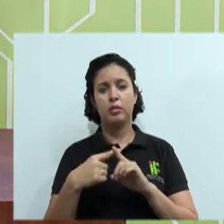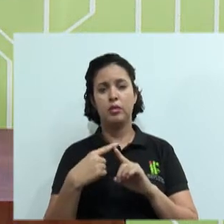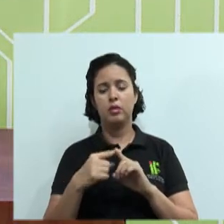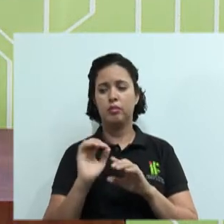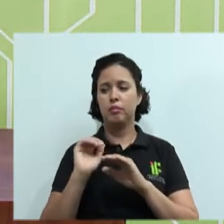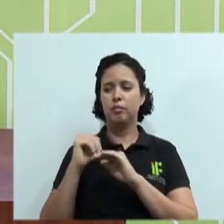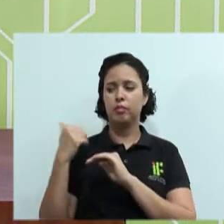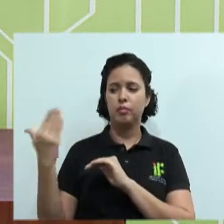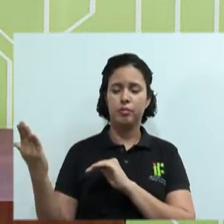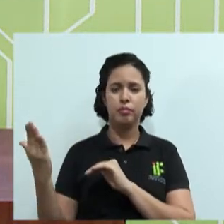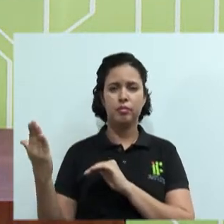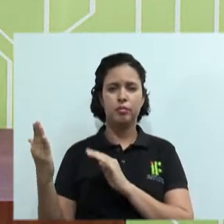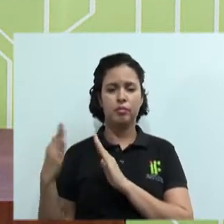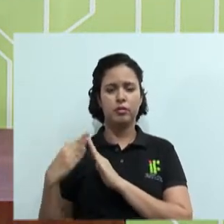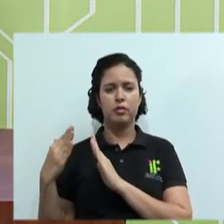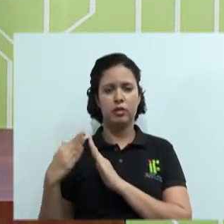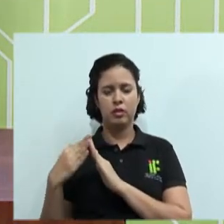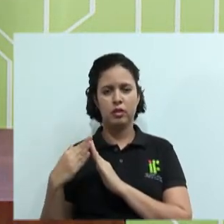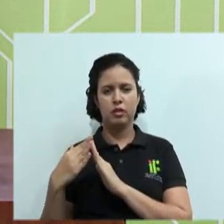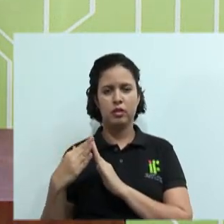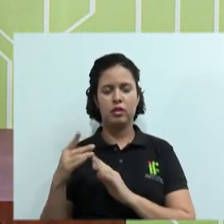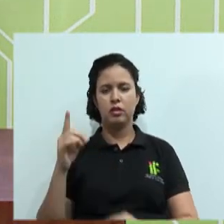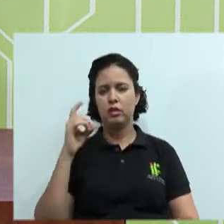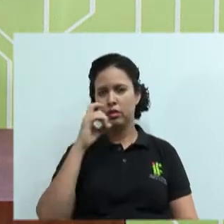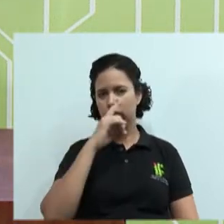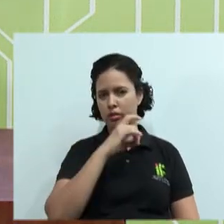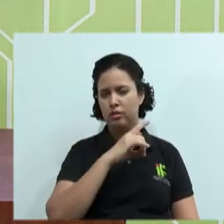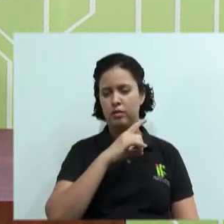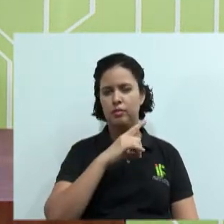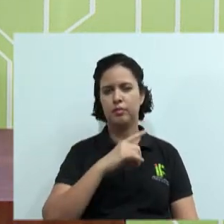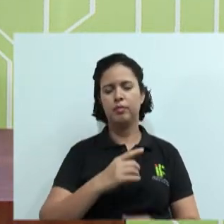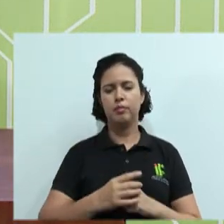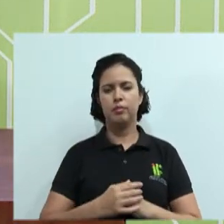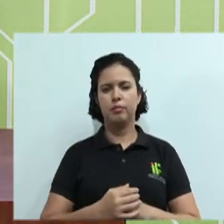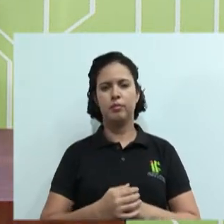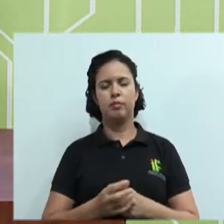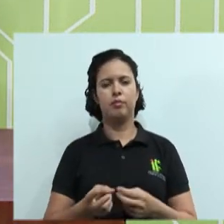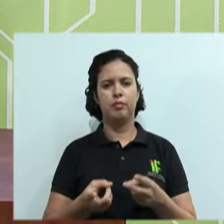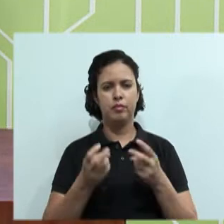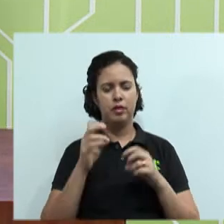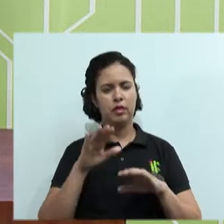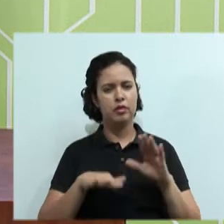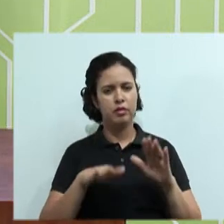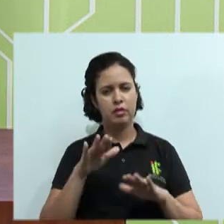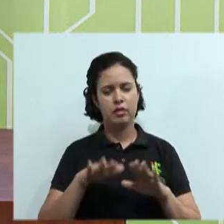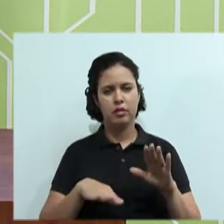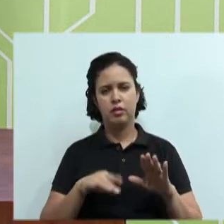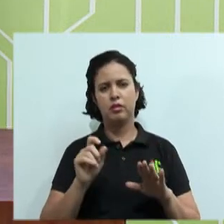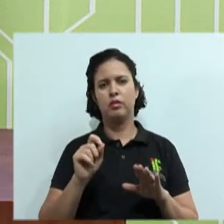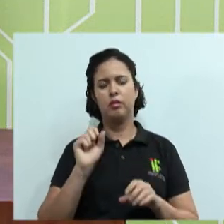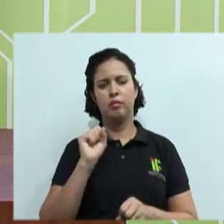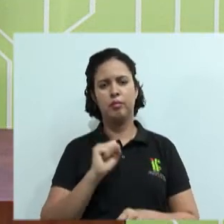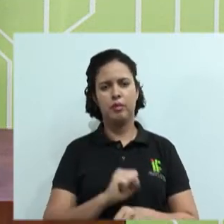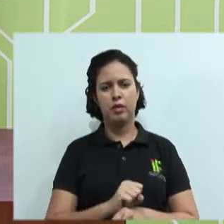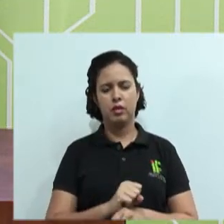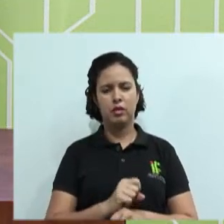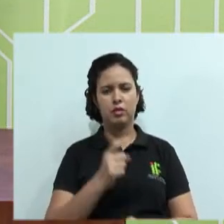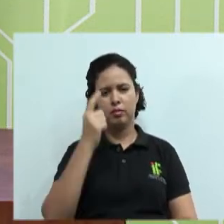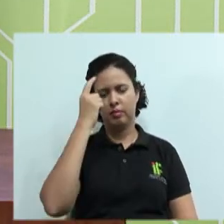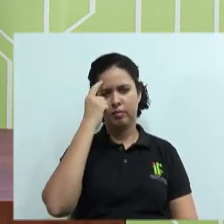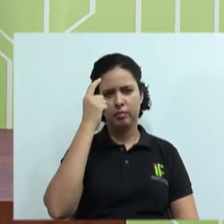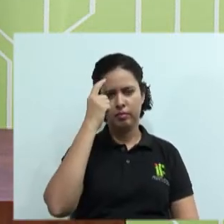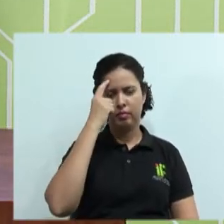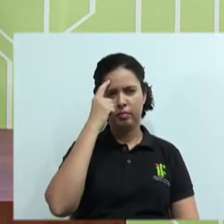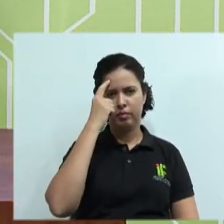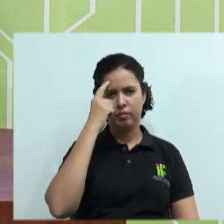ele queria que eu não consegui? O que eu consegui que ele não pôde me suprir? Então, perceba que às vezes a gente só para pra pensar